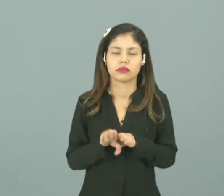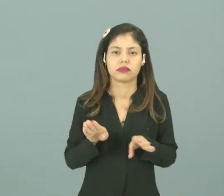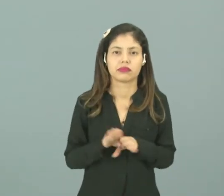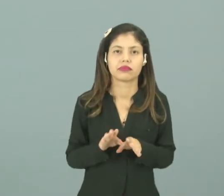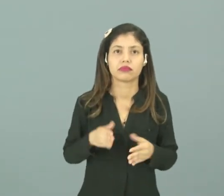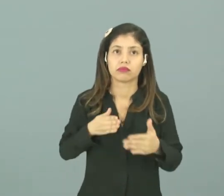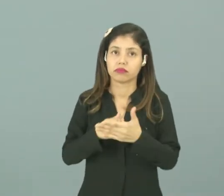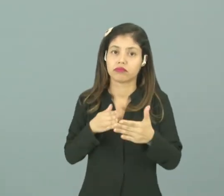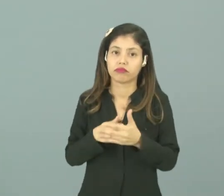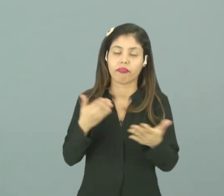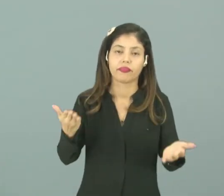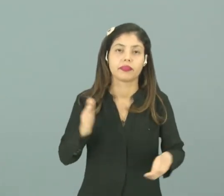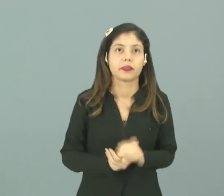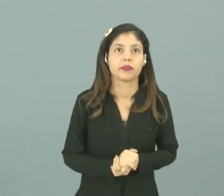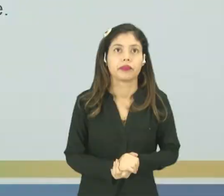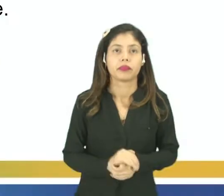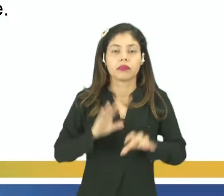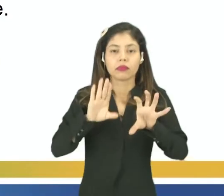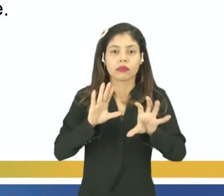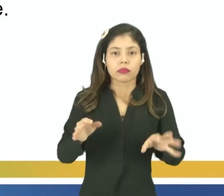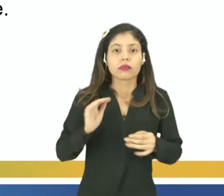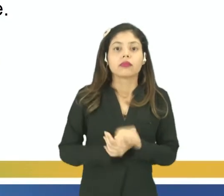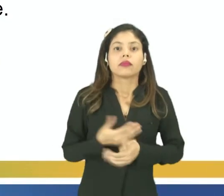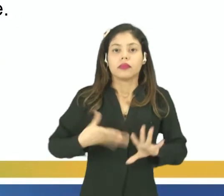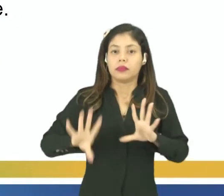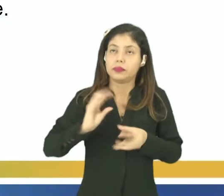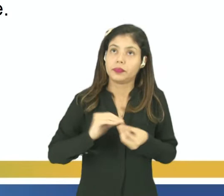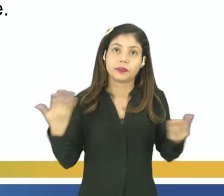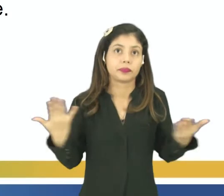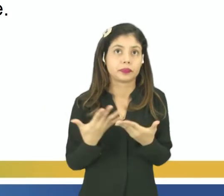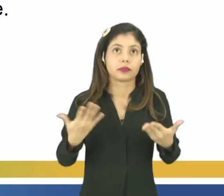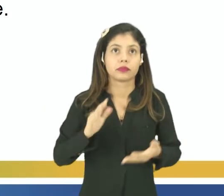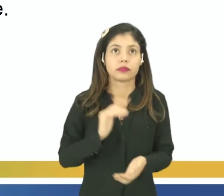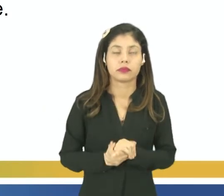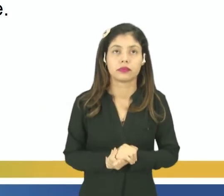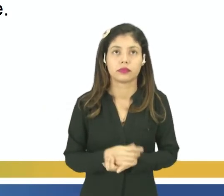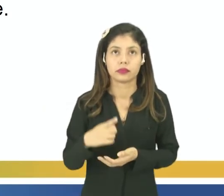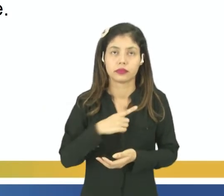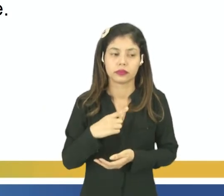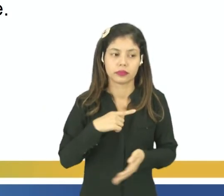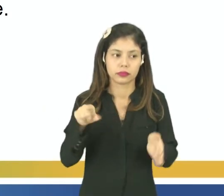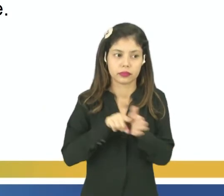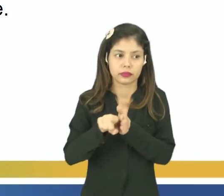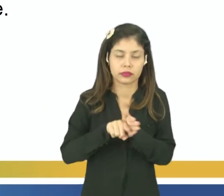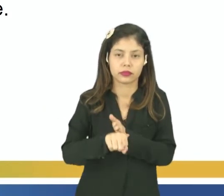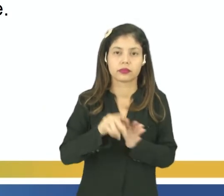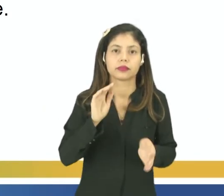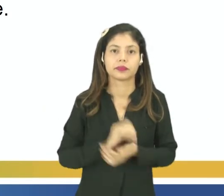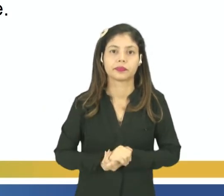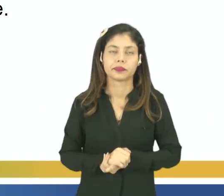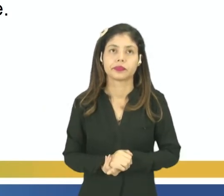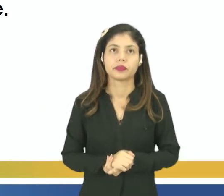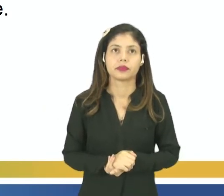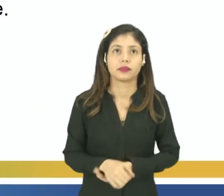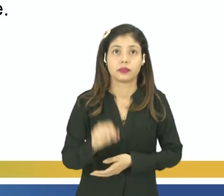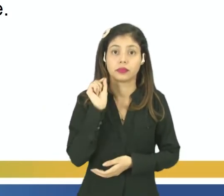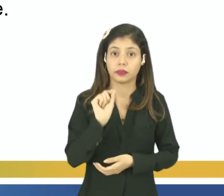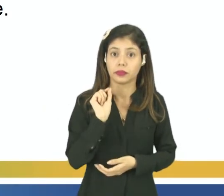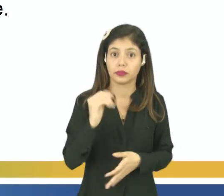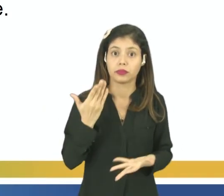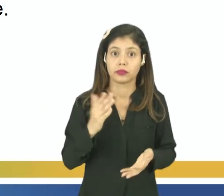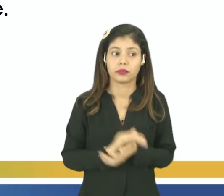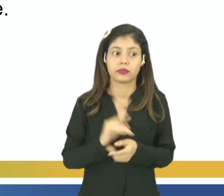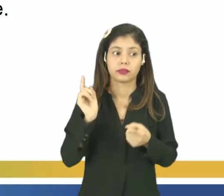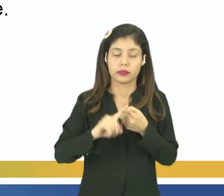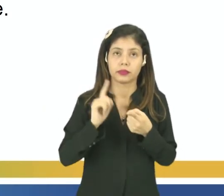combatidas. E aí, para a gente resumir a nossa aula de hoje, nós temos as nossas questões do exercitando. O que a gente tem aí na